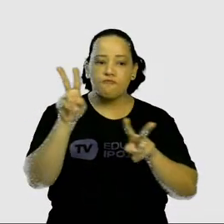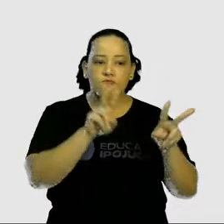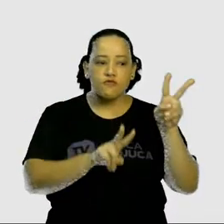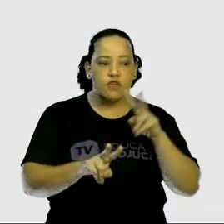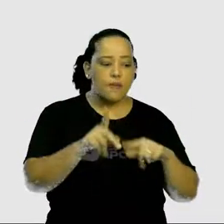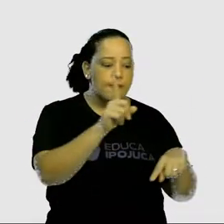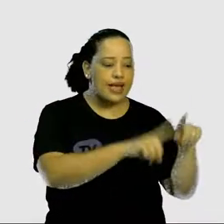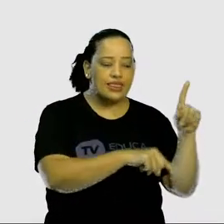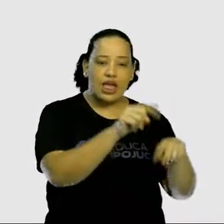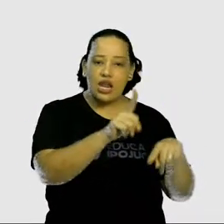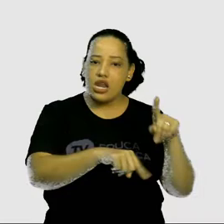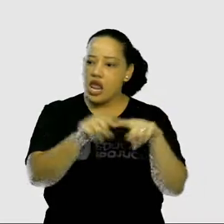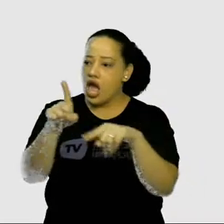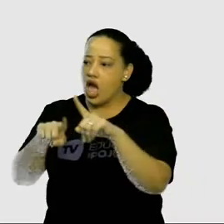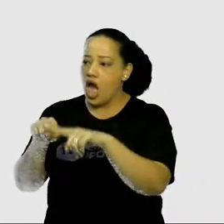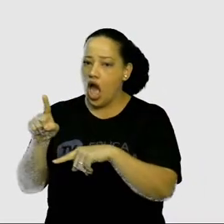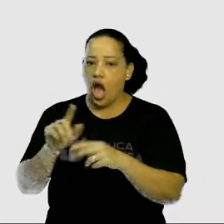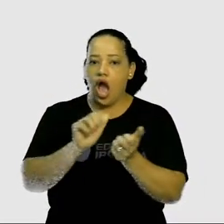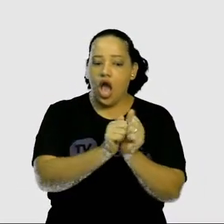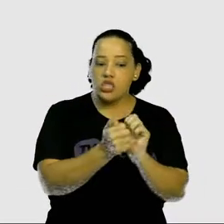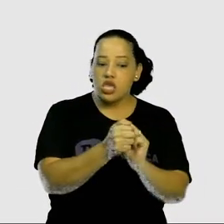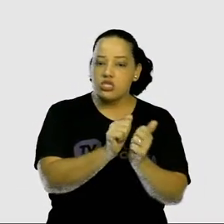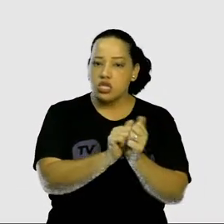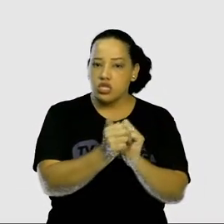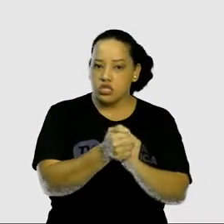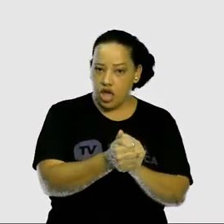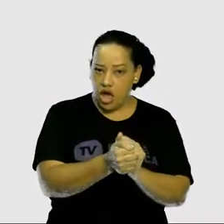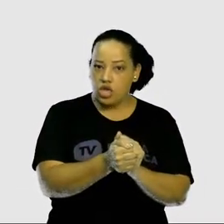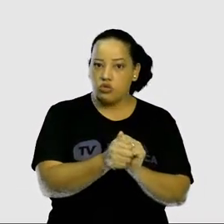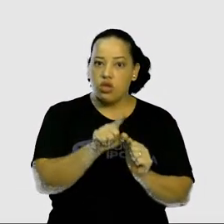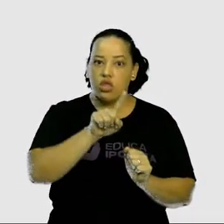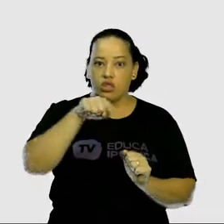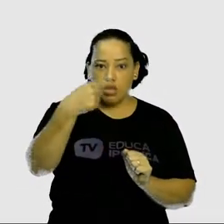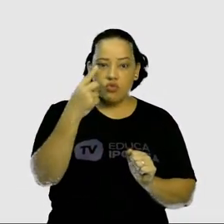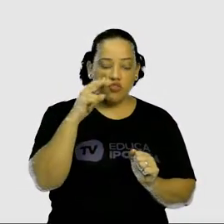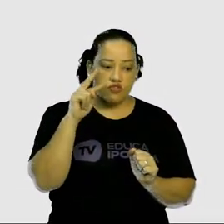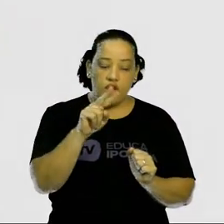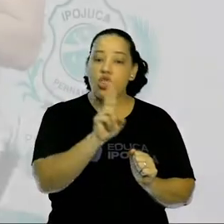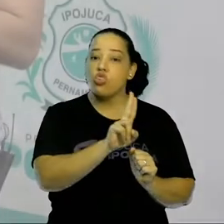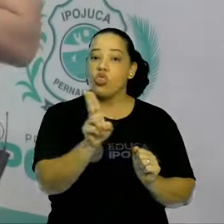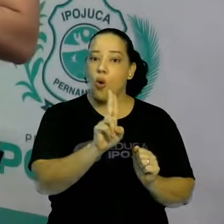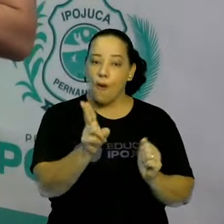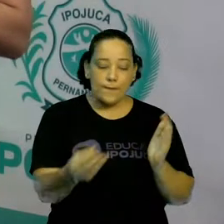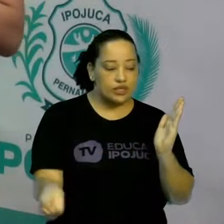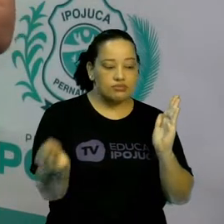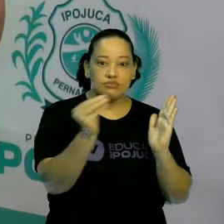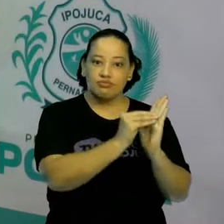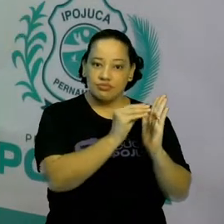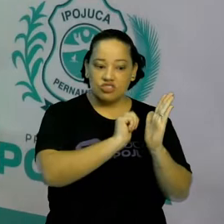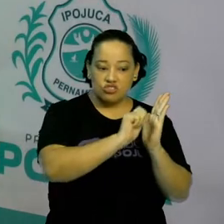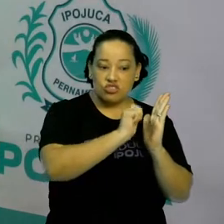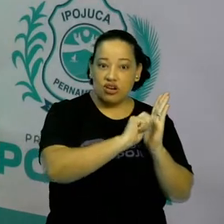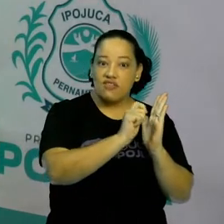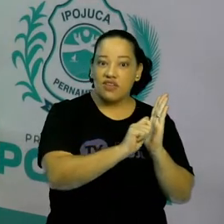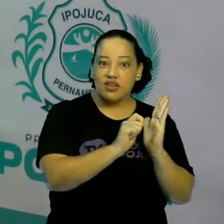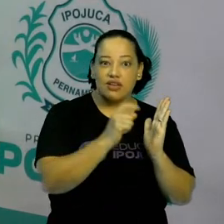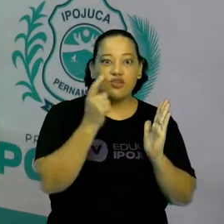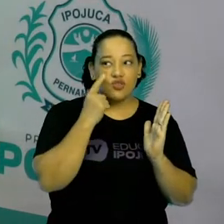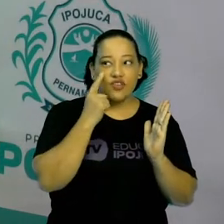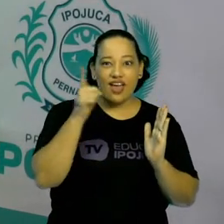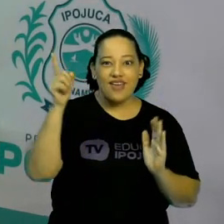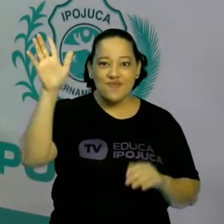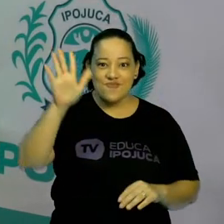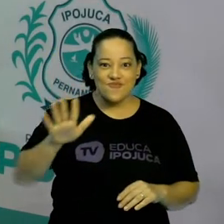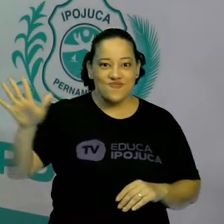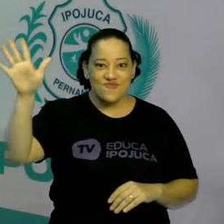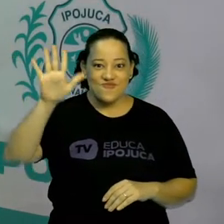de artesanato e depois escreva o nome dele em seu caderno. Então pessoal, inclusive uma imagem aí de